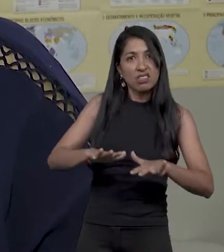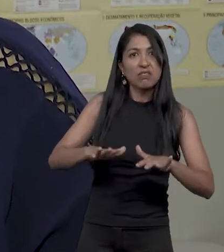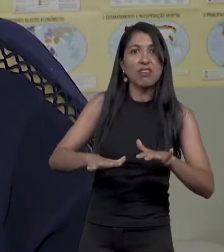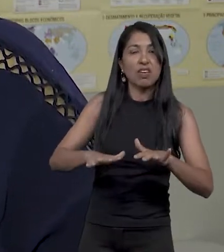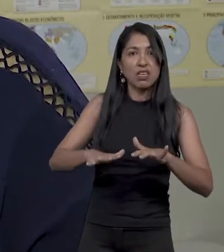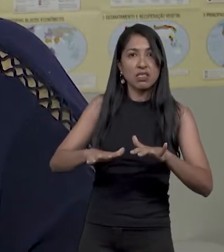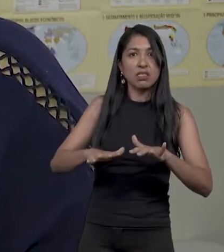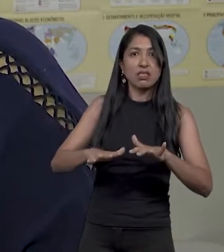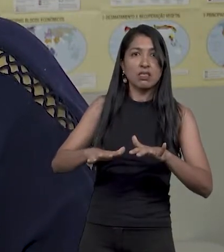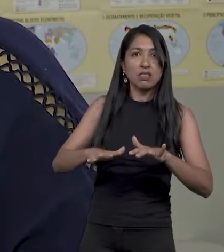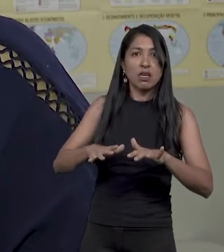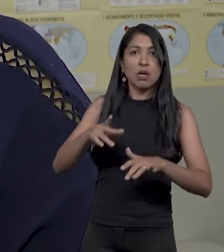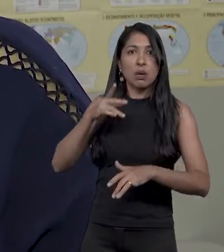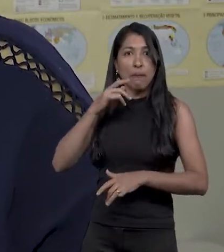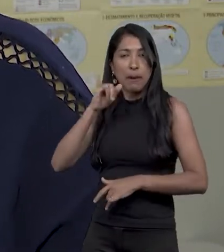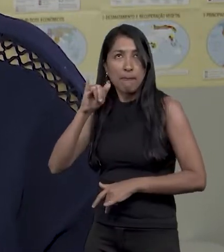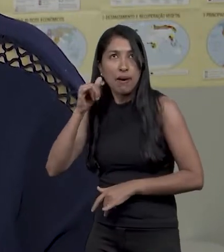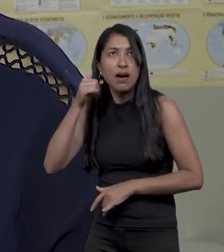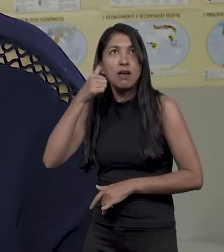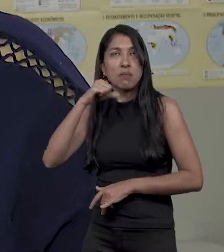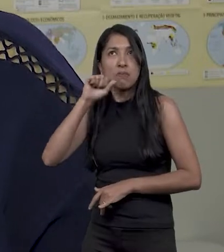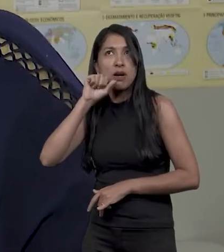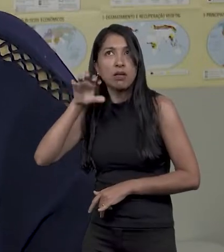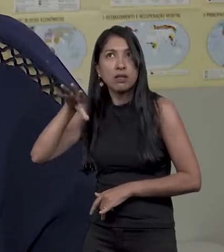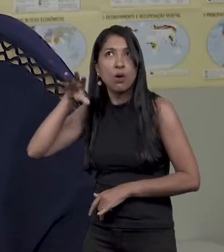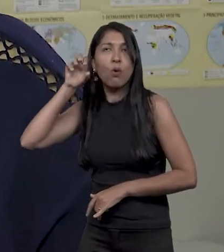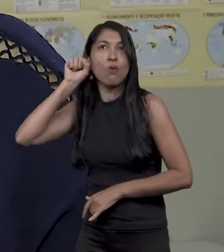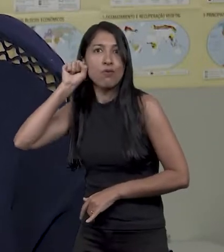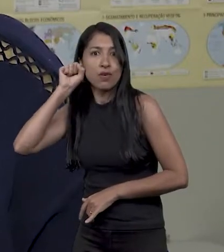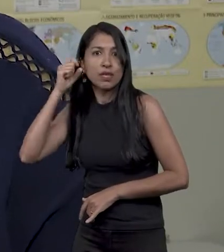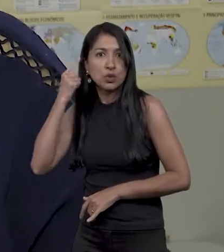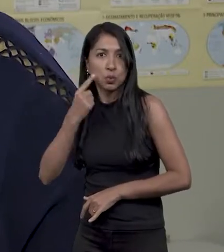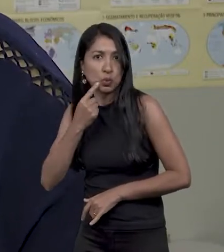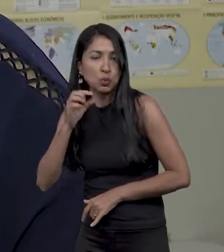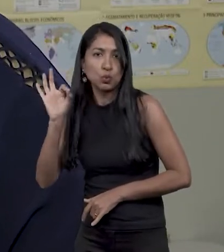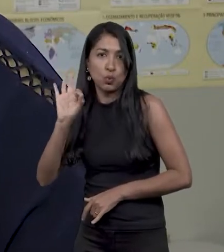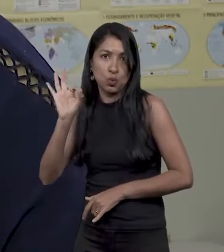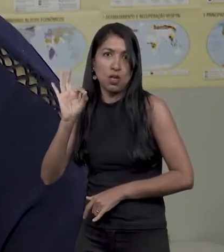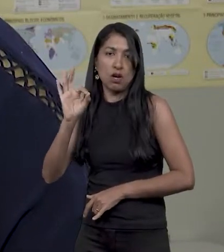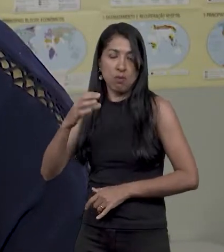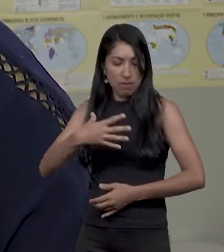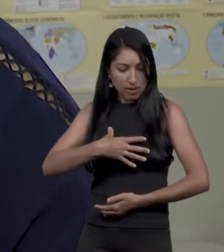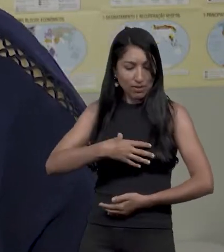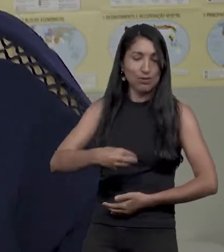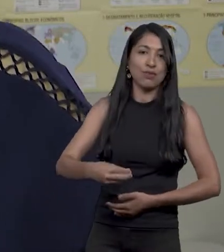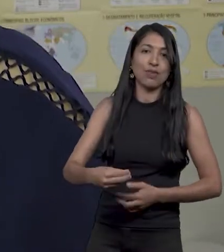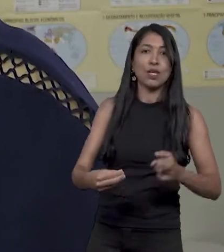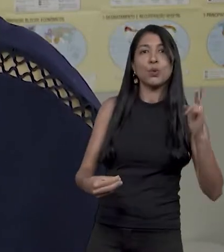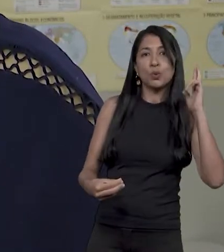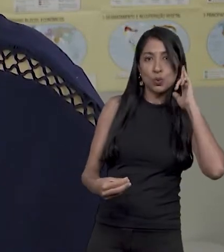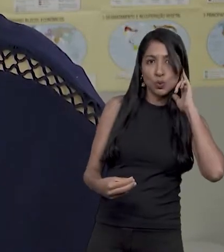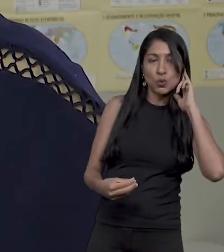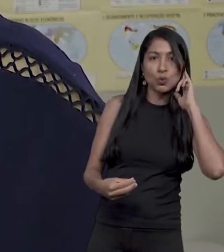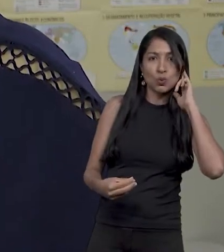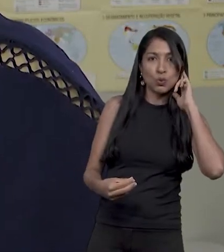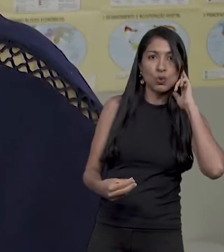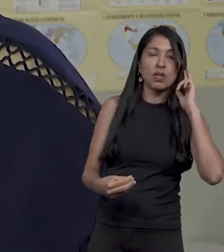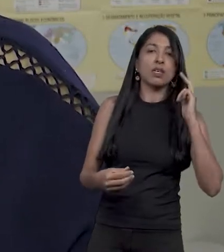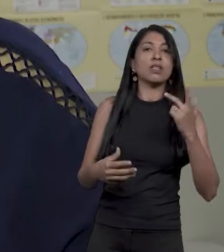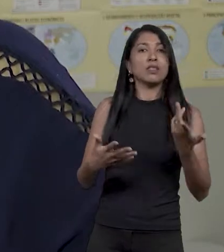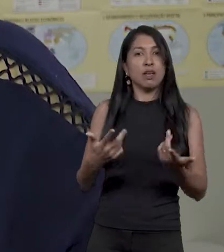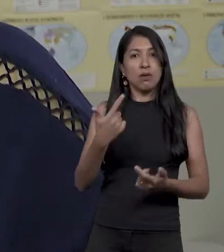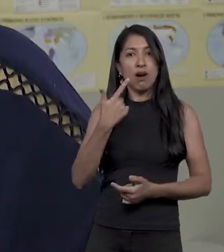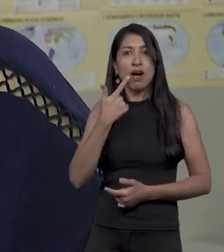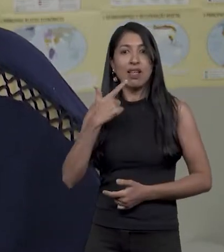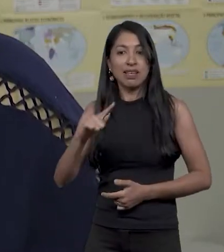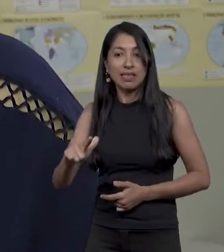surdos, né? Às vezes a gente tem surdos, que a maioria são crianças surdas, mas filhas de pais ouvintes. E